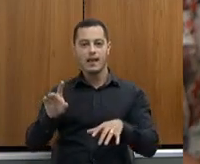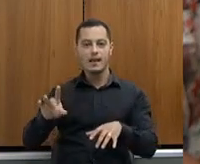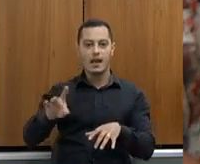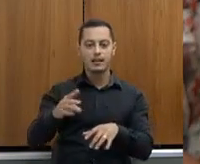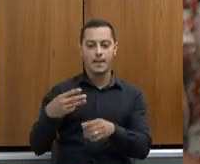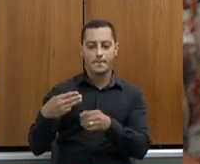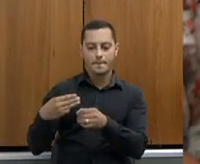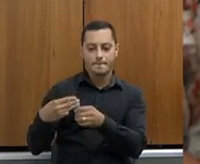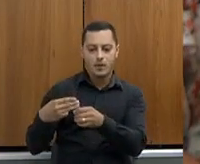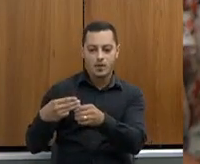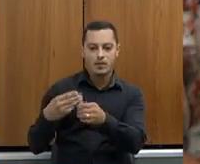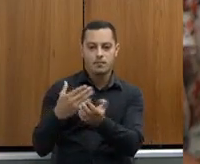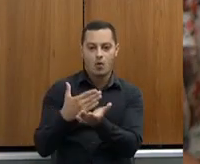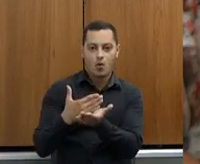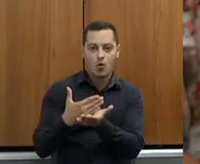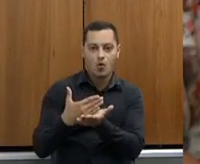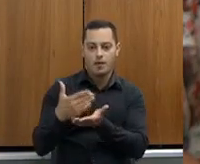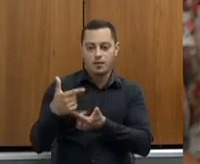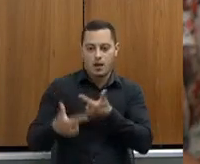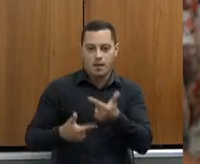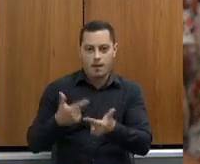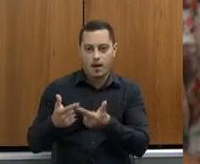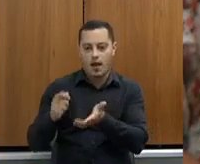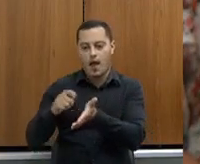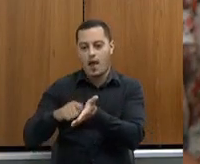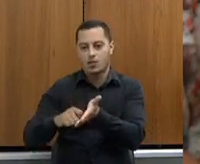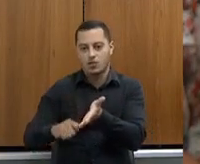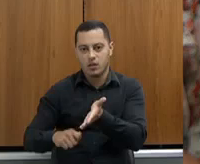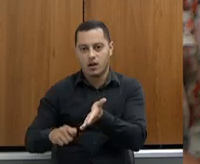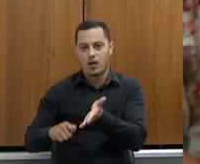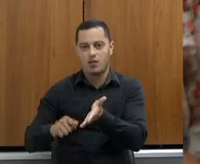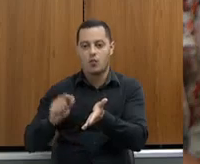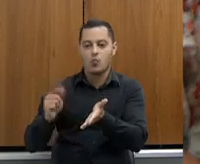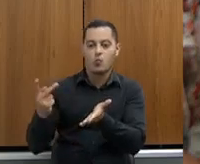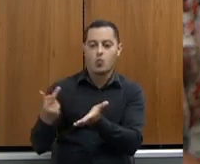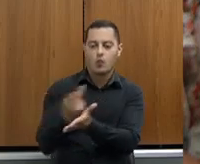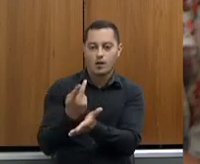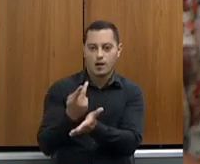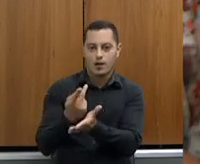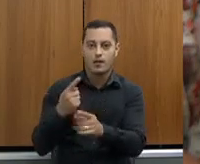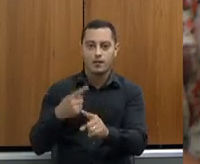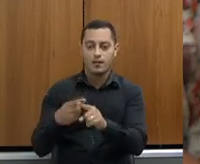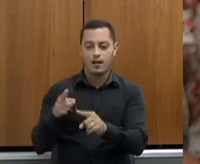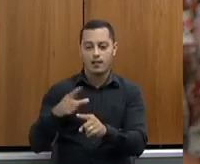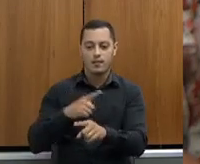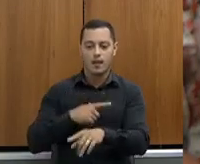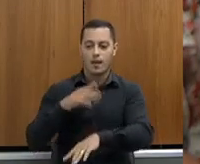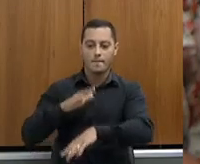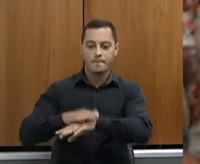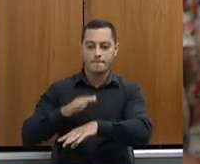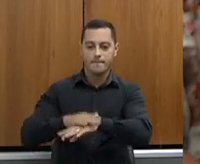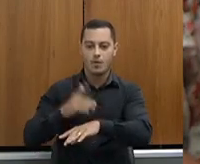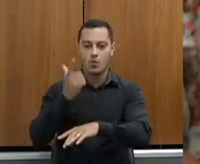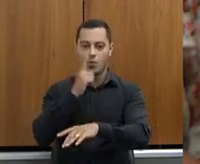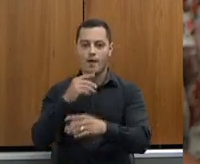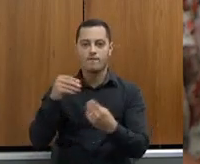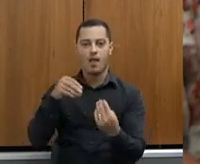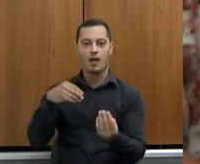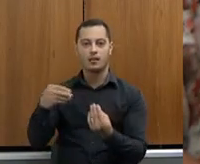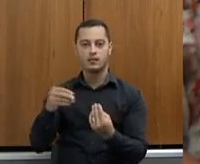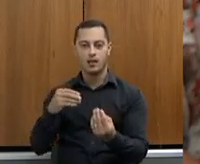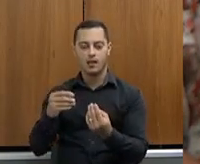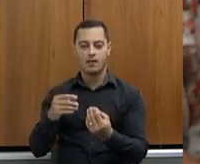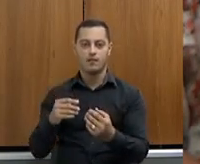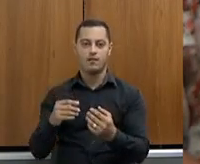trabalhar registrando esses estabelecimentos, porque ele tem maior capilaridade, ele tem mais flexibilidade para fazer isso. O produtor sendo